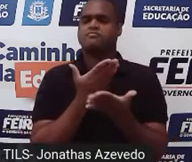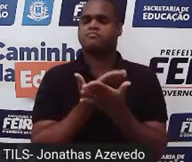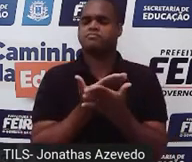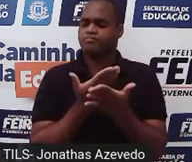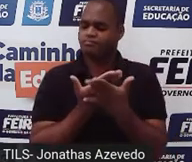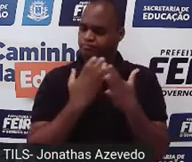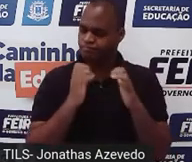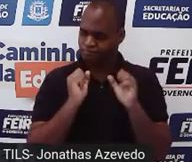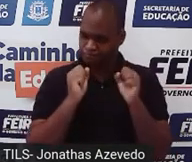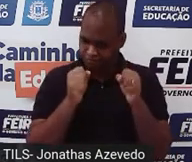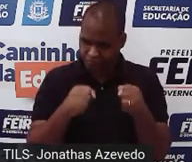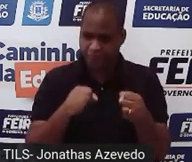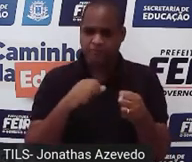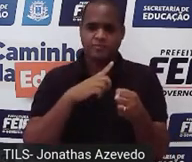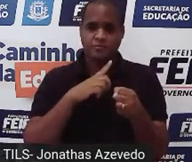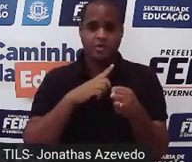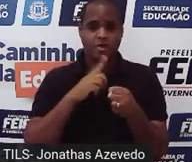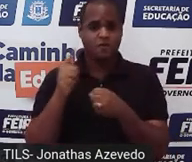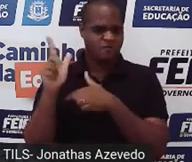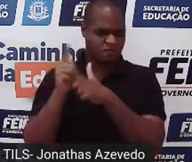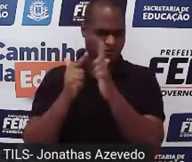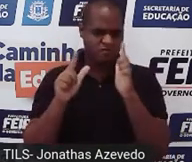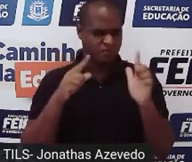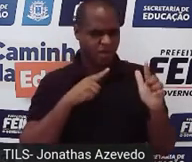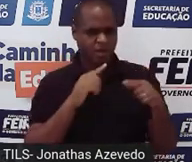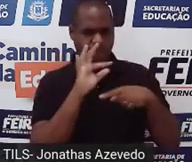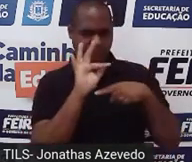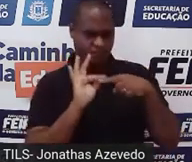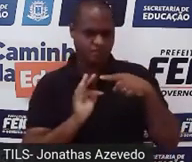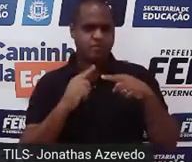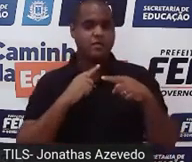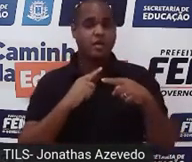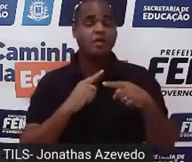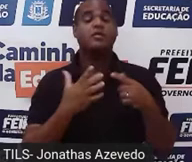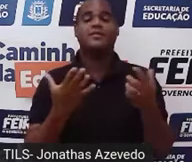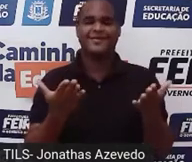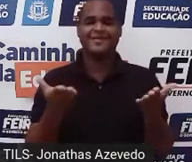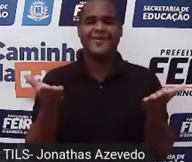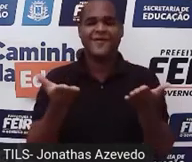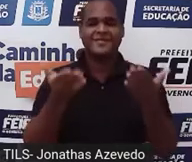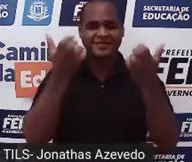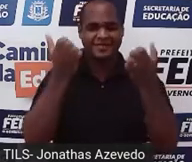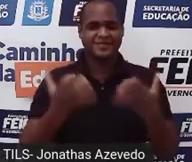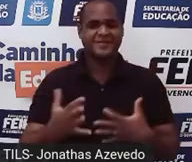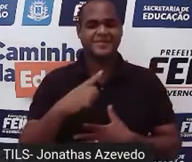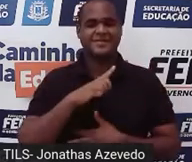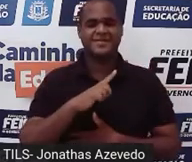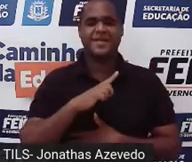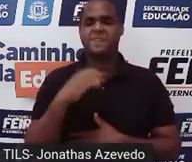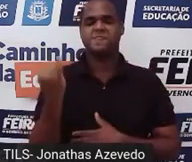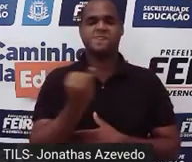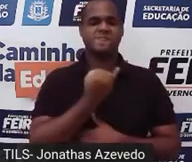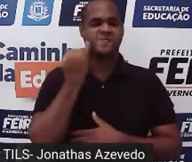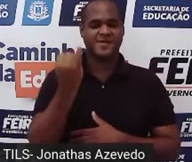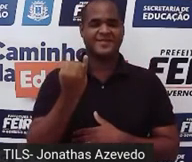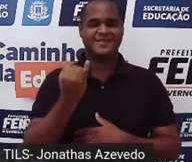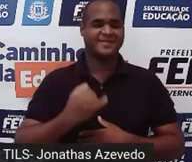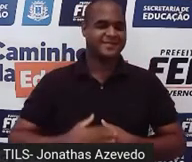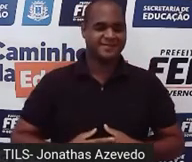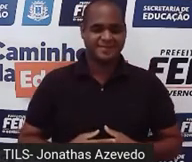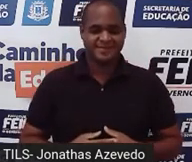coisas para ver sobre fração? Tem, e o que a gente vai ver aqui hoje é uma coisinha bastante interessante,